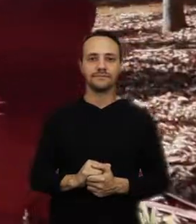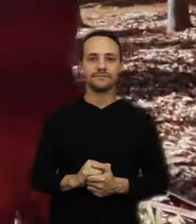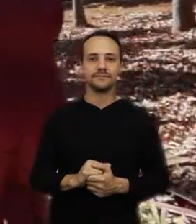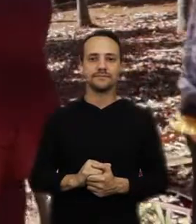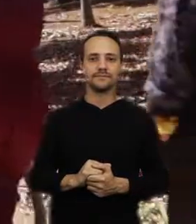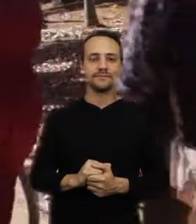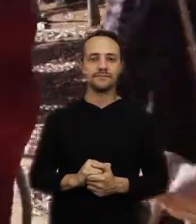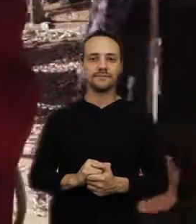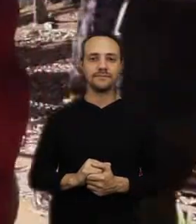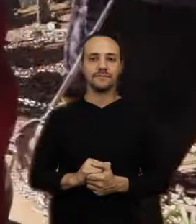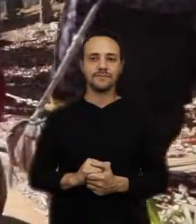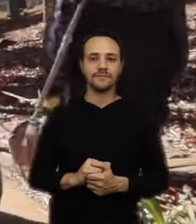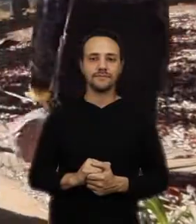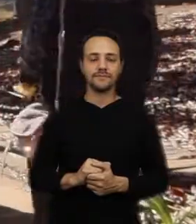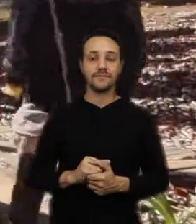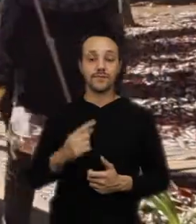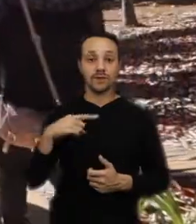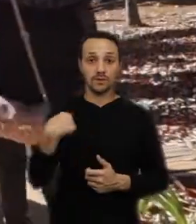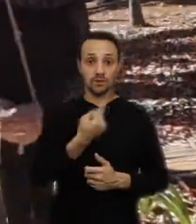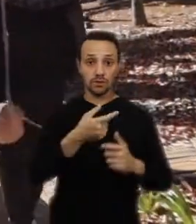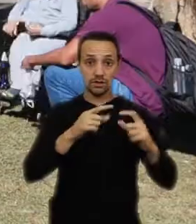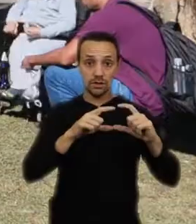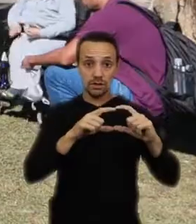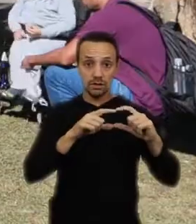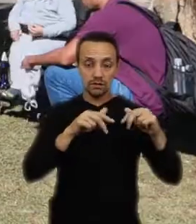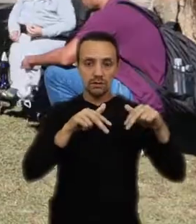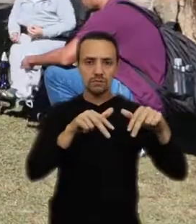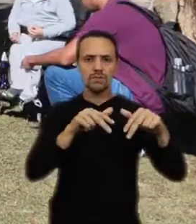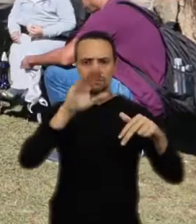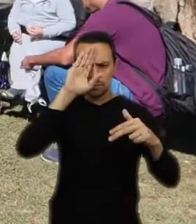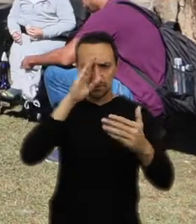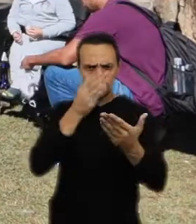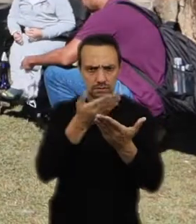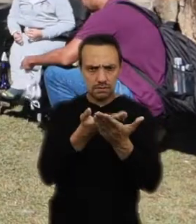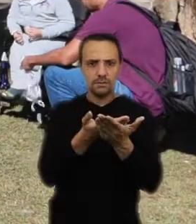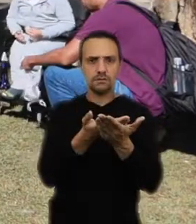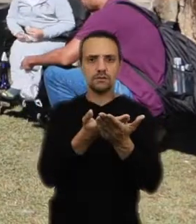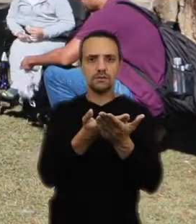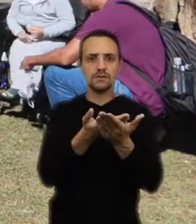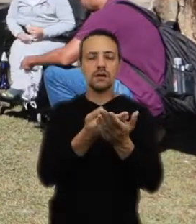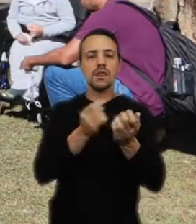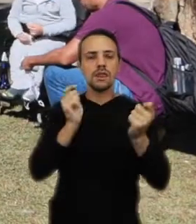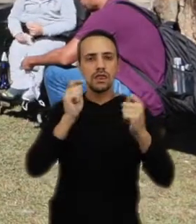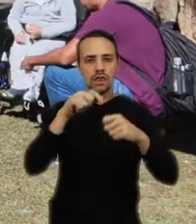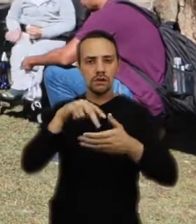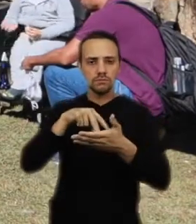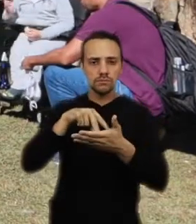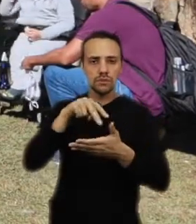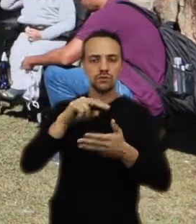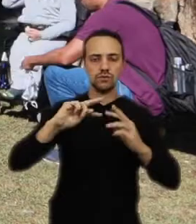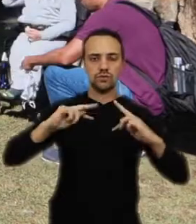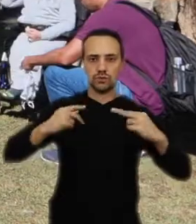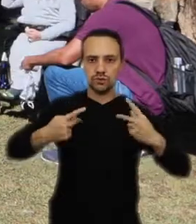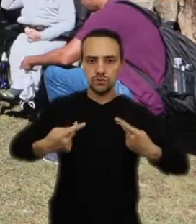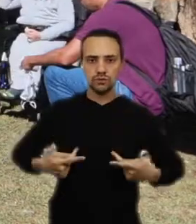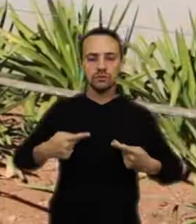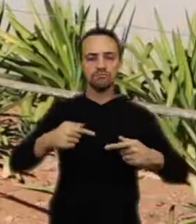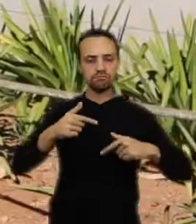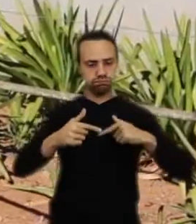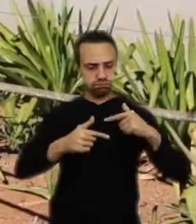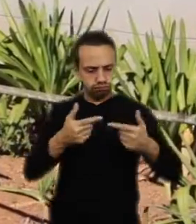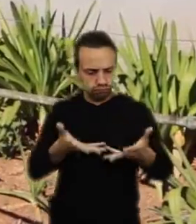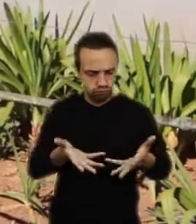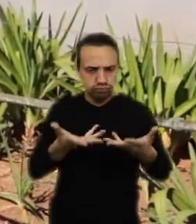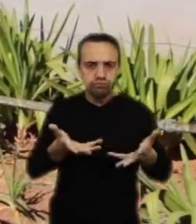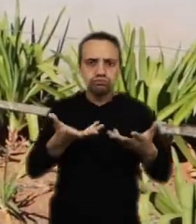Música Nós da ADFIP acreditamos que o potencial do ser humano para ser trabalhado, ele